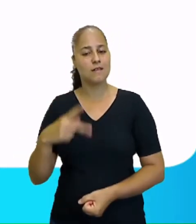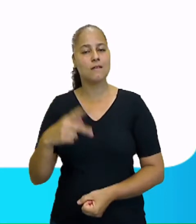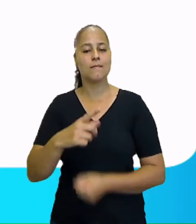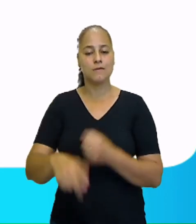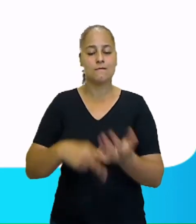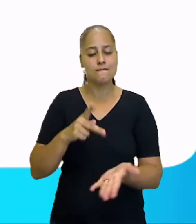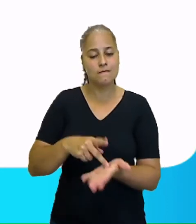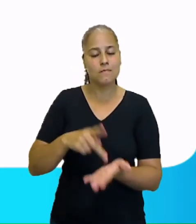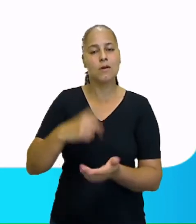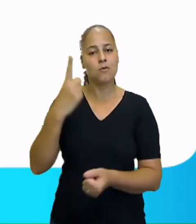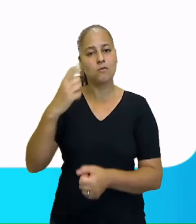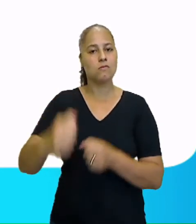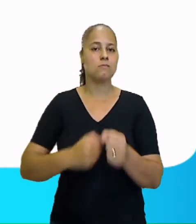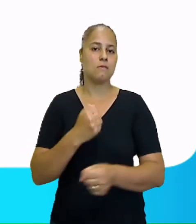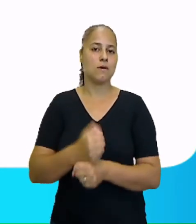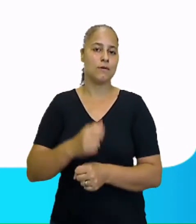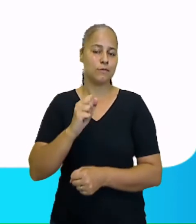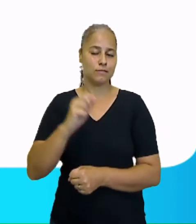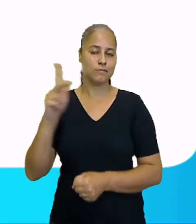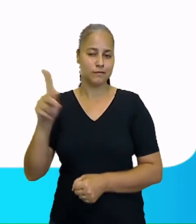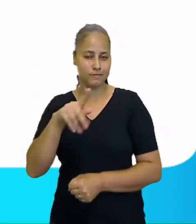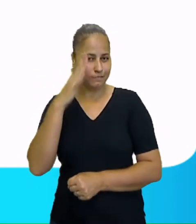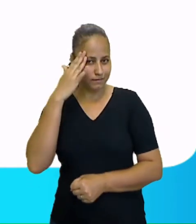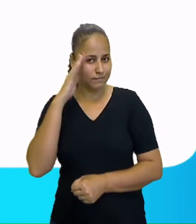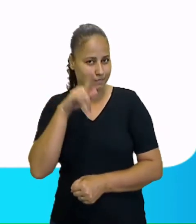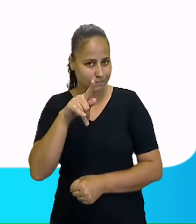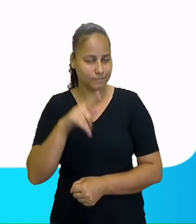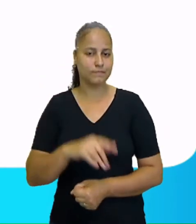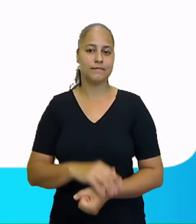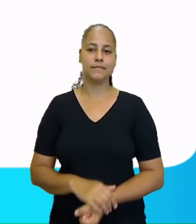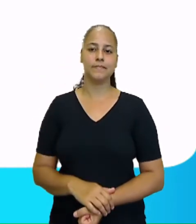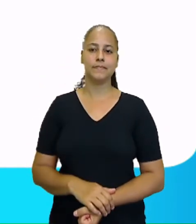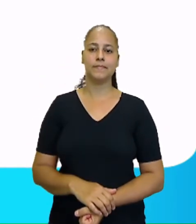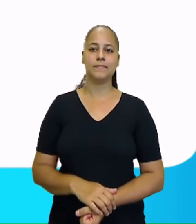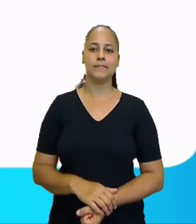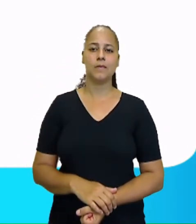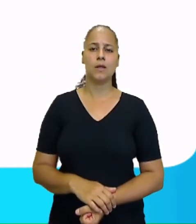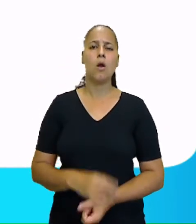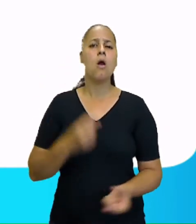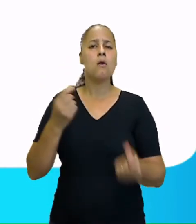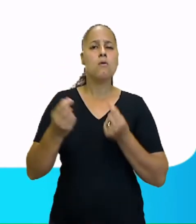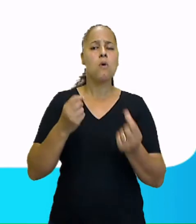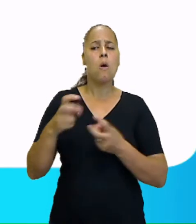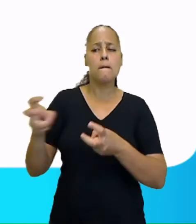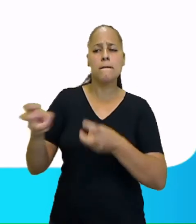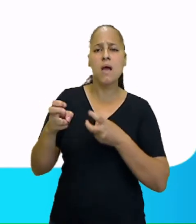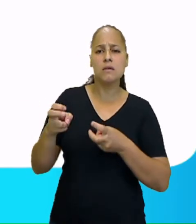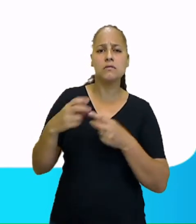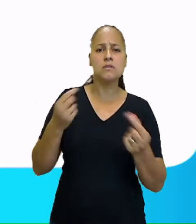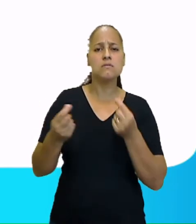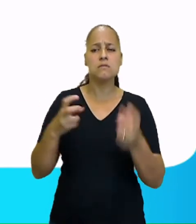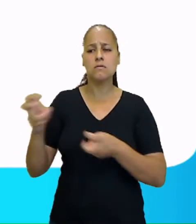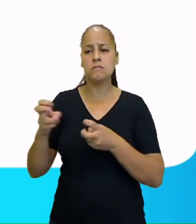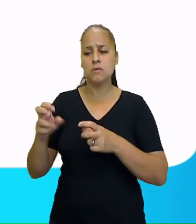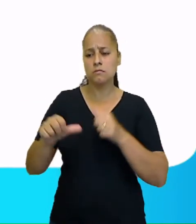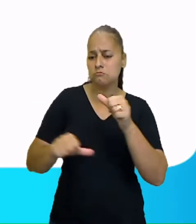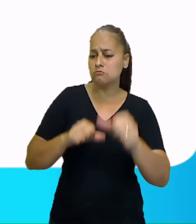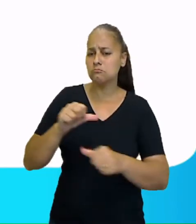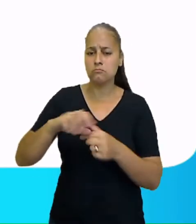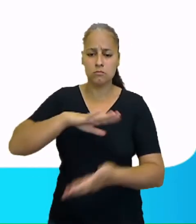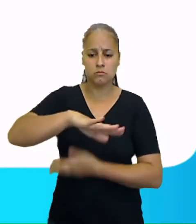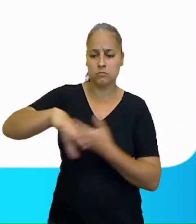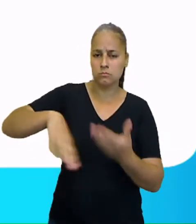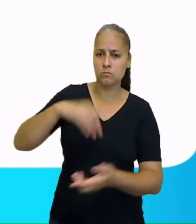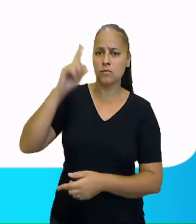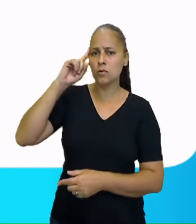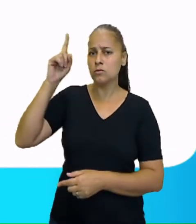um ano. Ok? Deu para vocês compreenderem um pouquinho, né? Como a gente percebe esses movimentos no dia a dia?